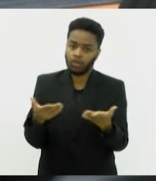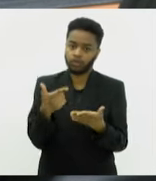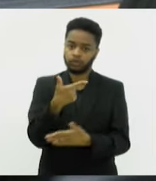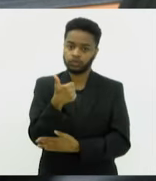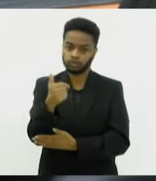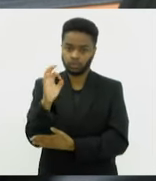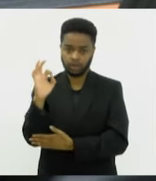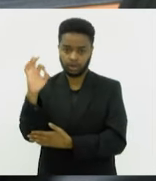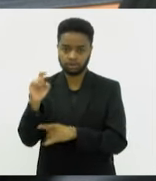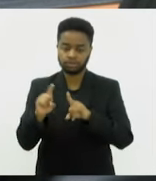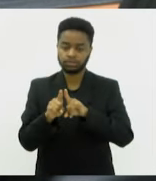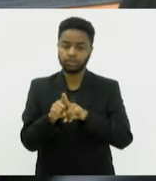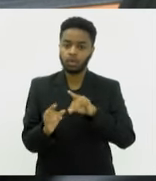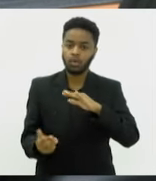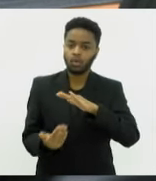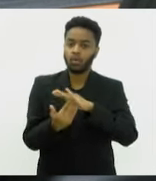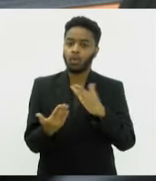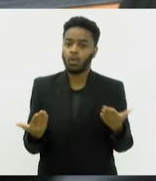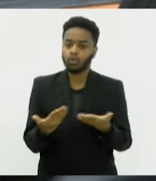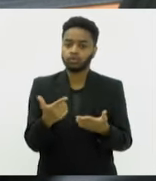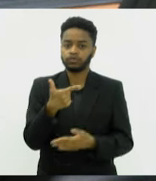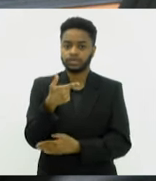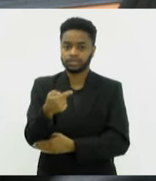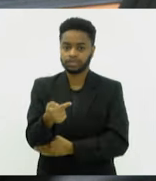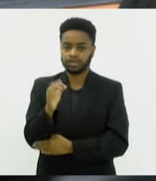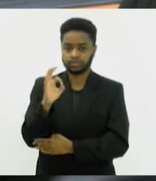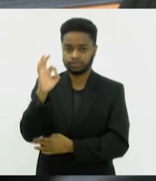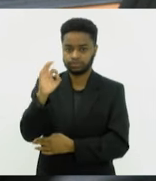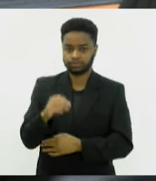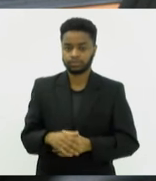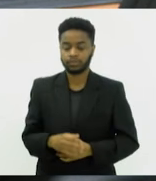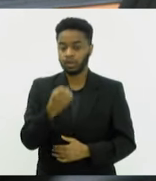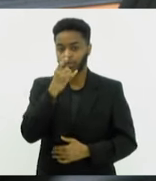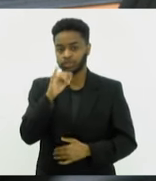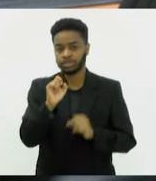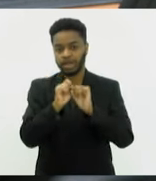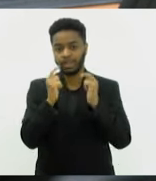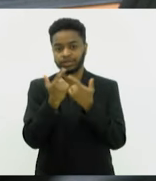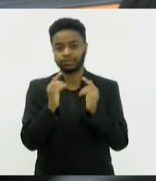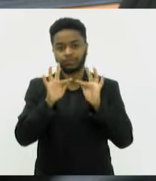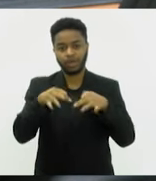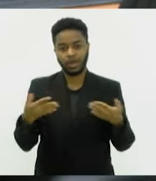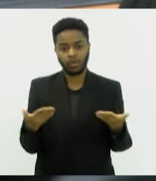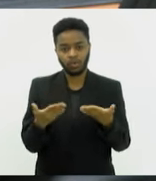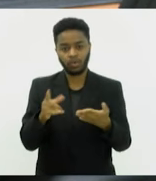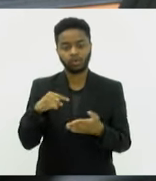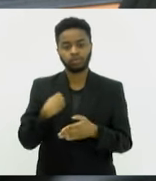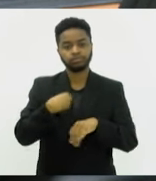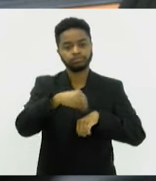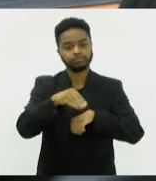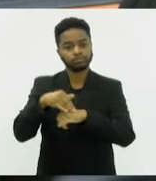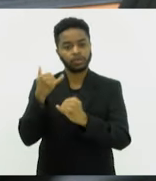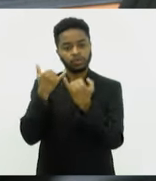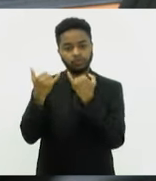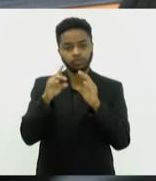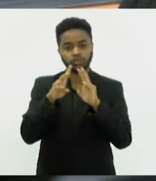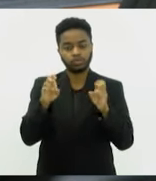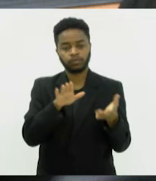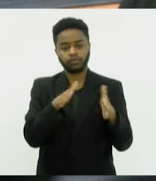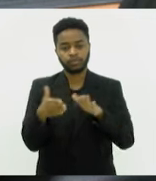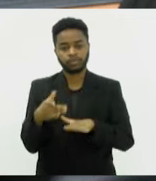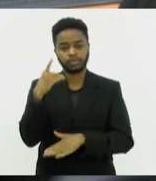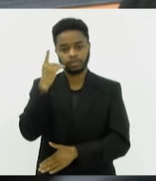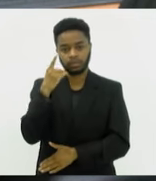graus e a máxima para hoje é de 27 graus. O Bom Dia Alerj termina aqui e novas informações sobre a morte do